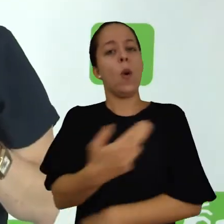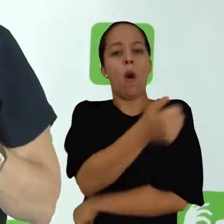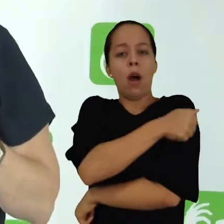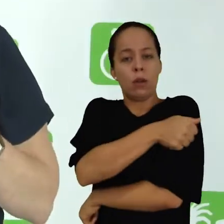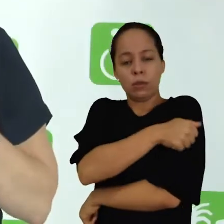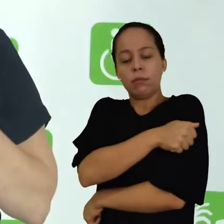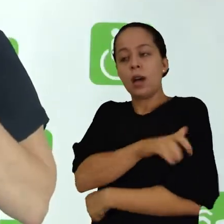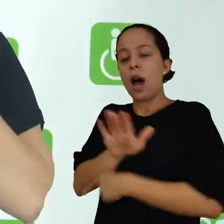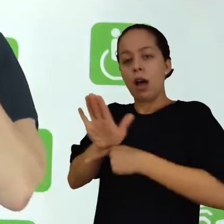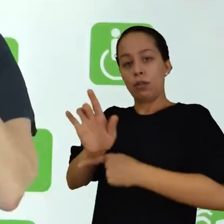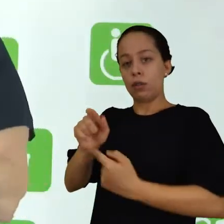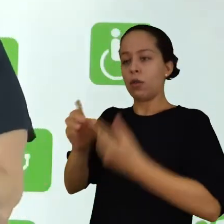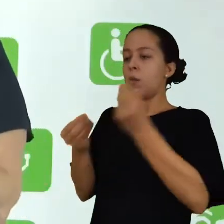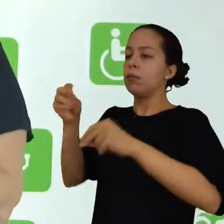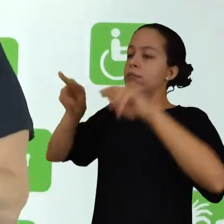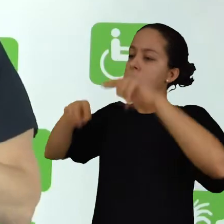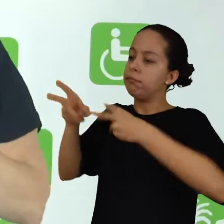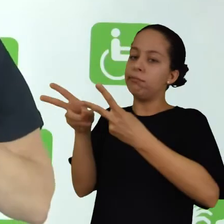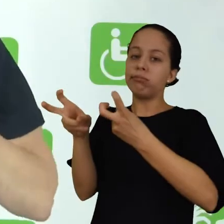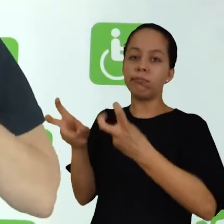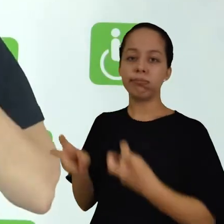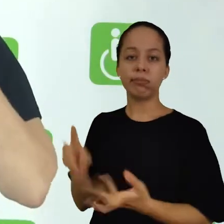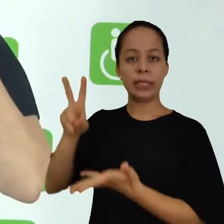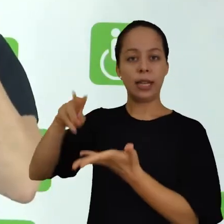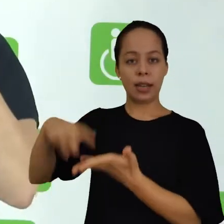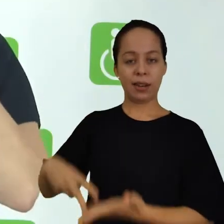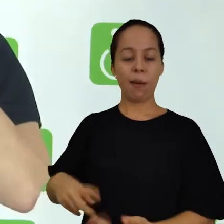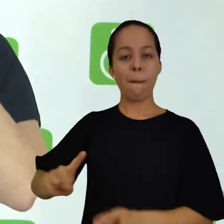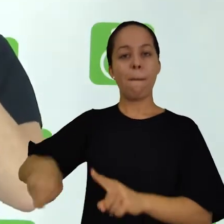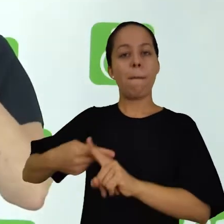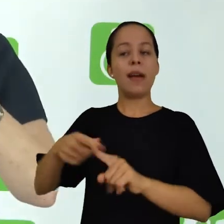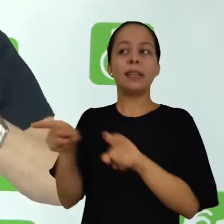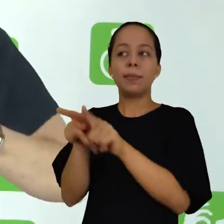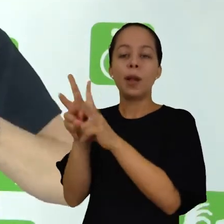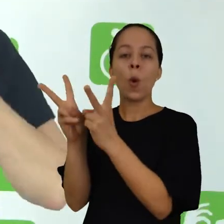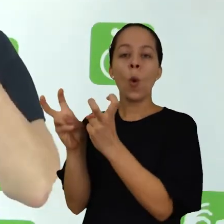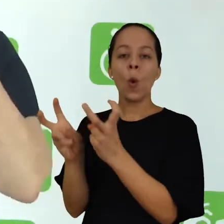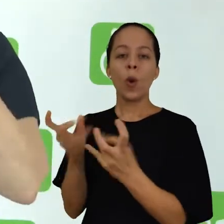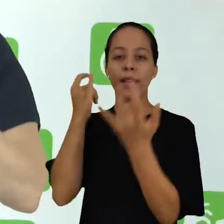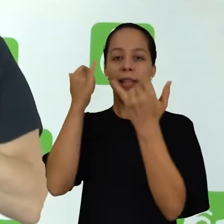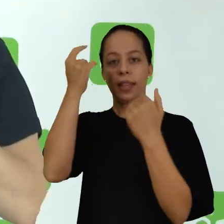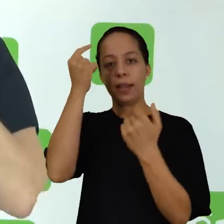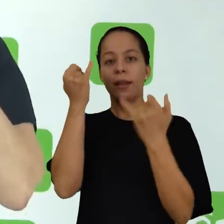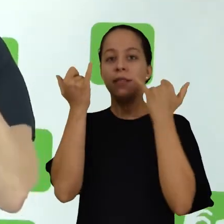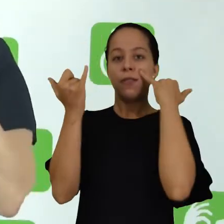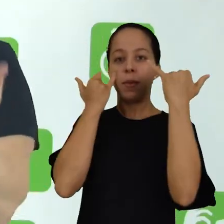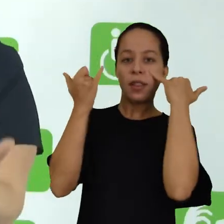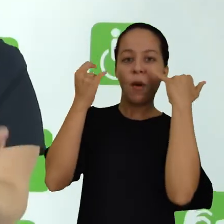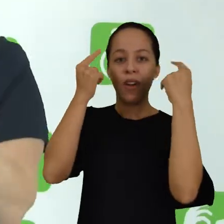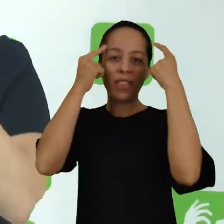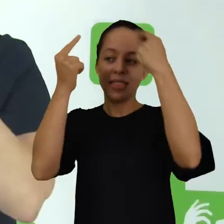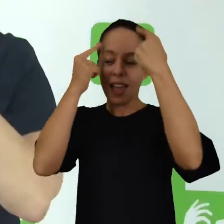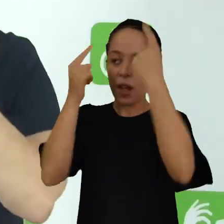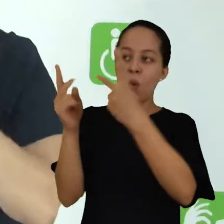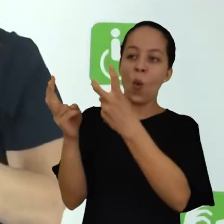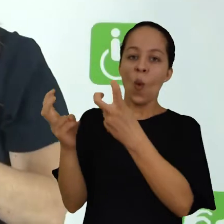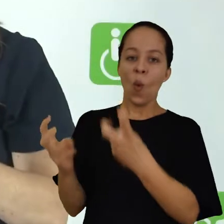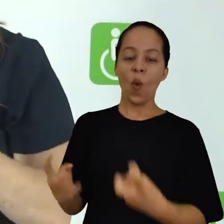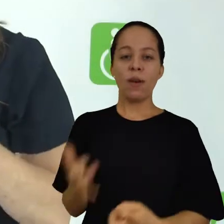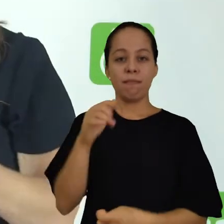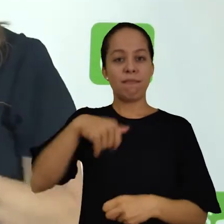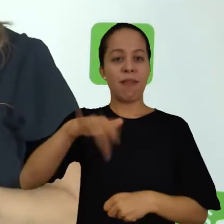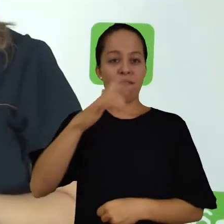melhor a sua capacidade de leitura, a sua capacidade de apreensão das ideias propostas nos